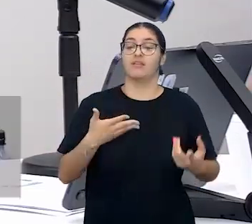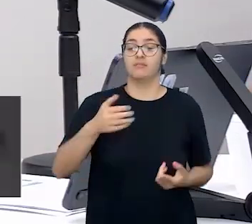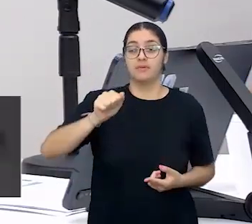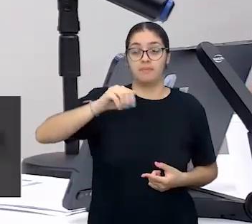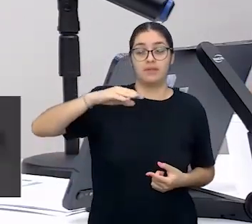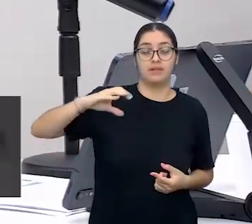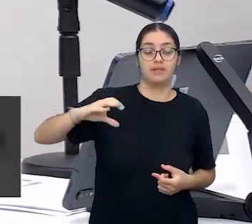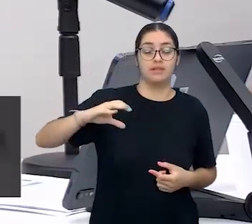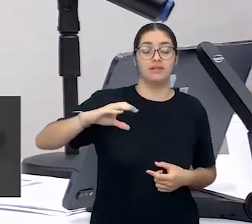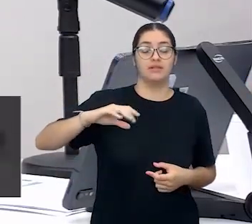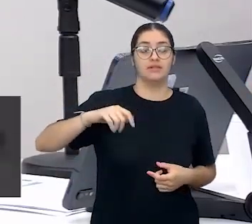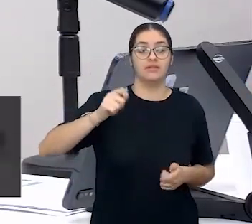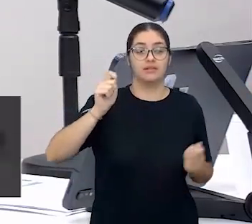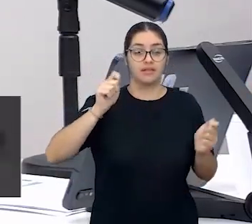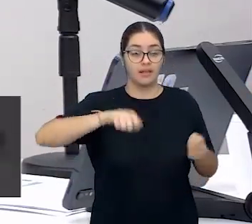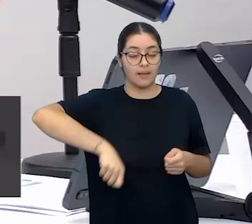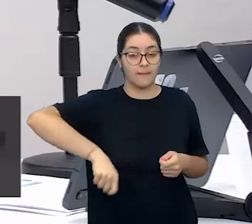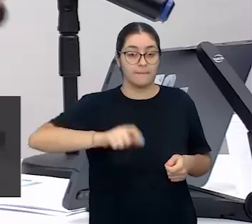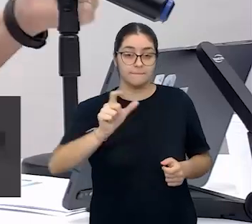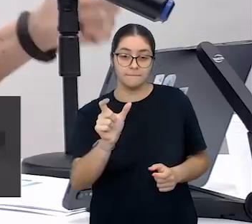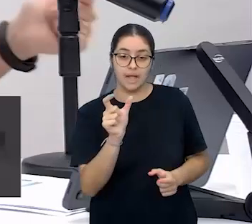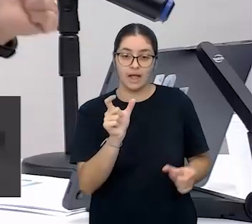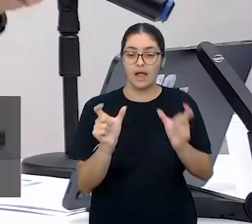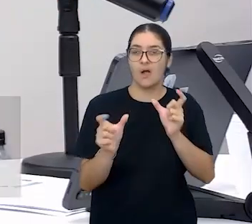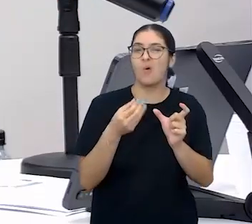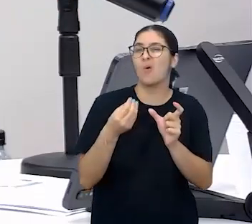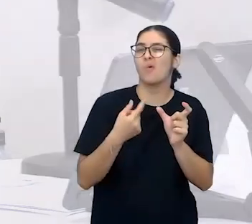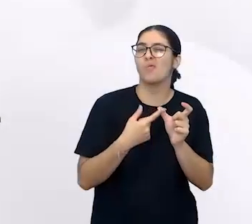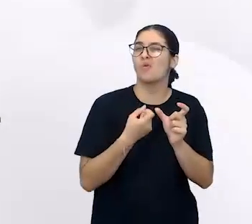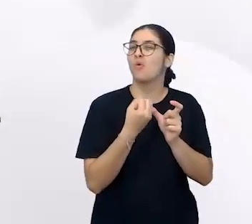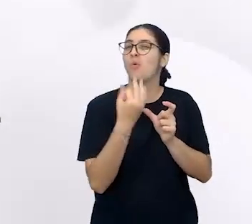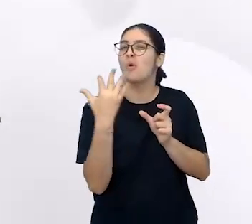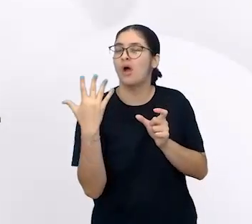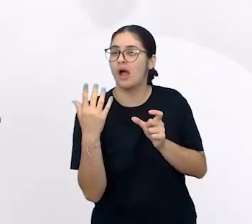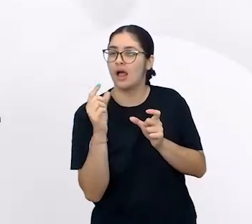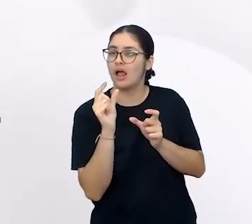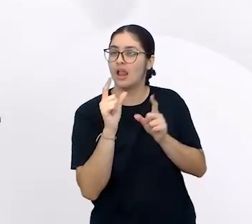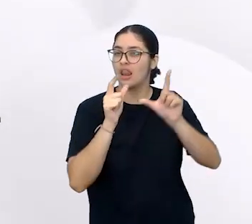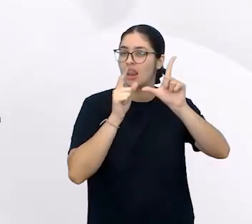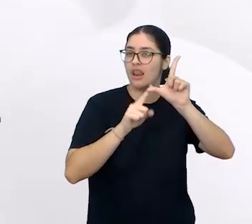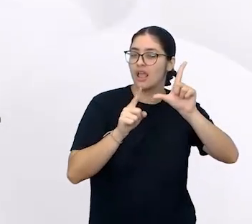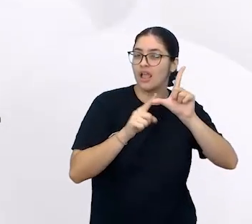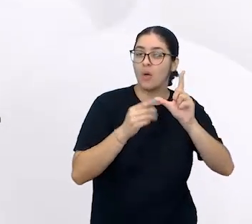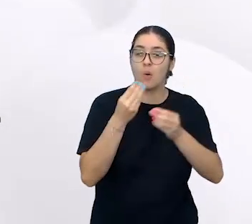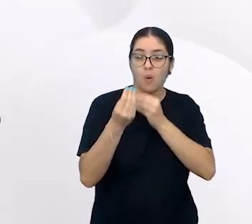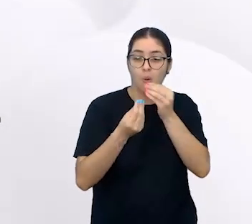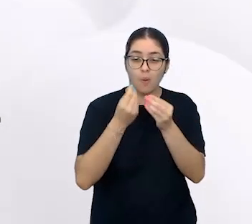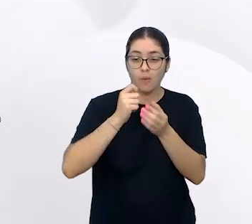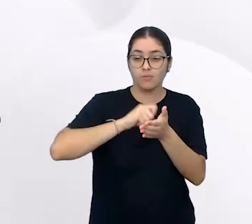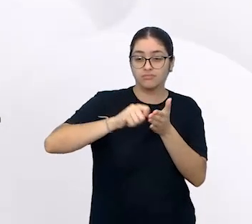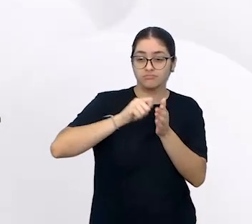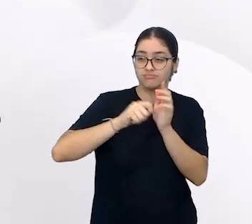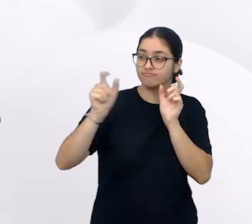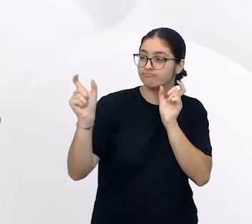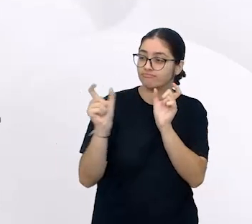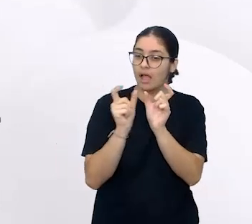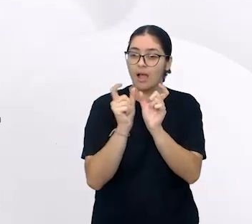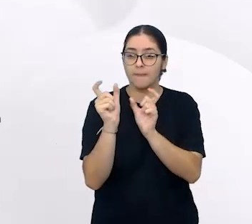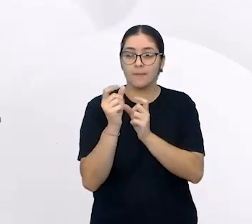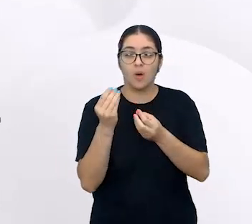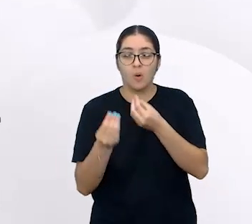a apropriação da palavra, quantas e quais letras se escreve, né? É importante que a gente discuta,